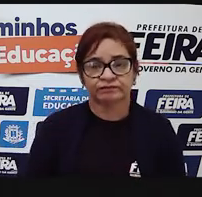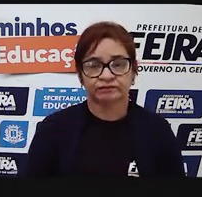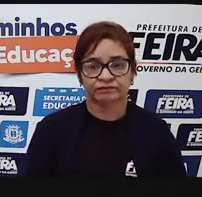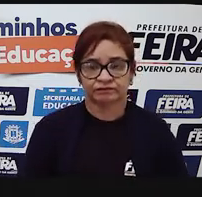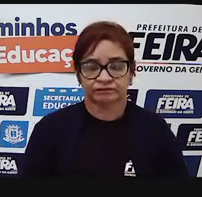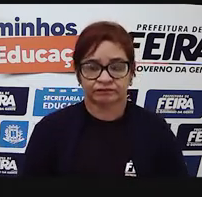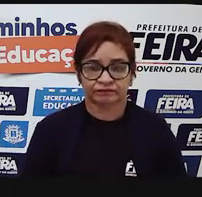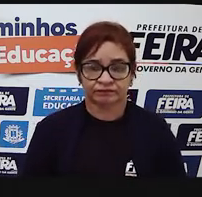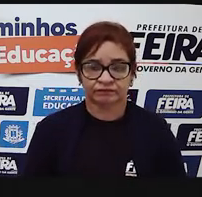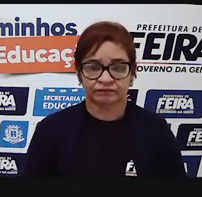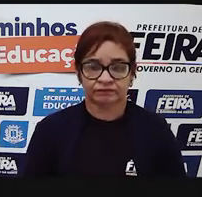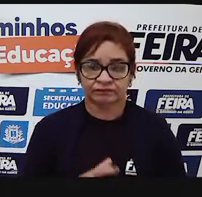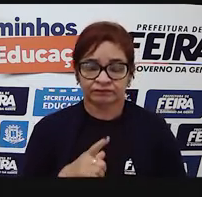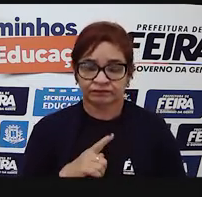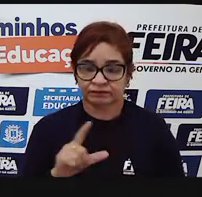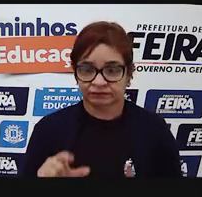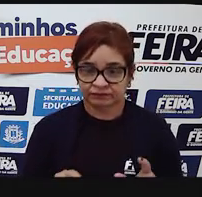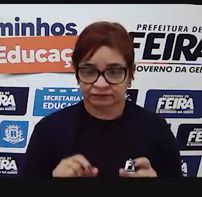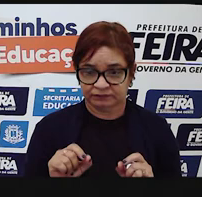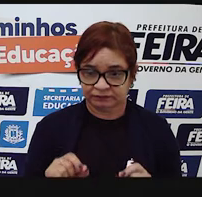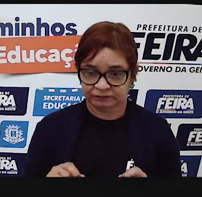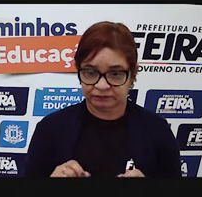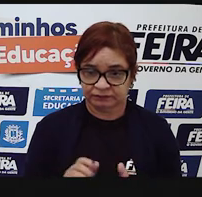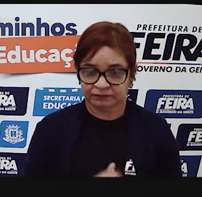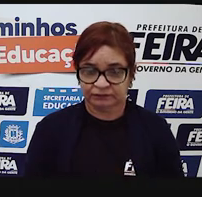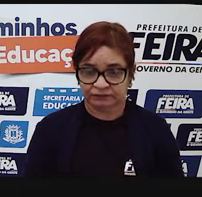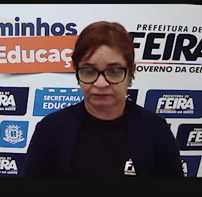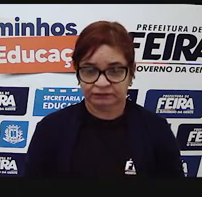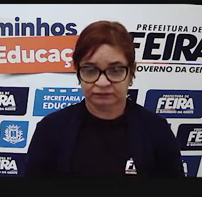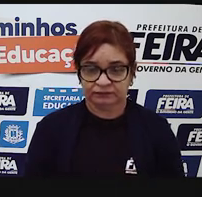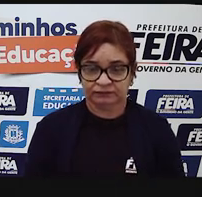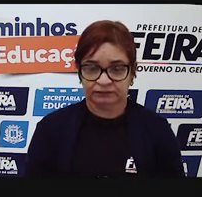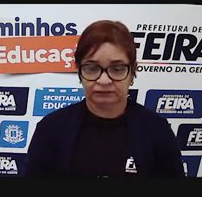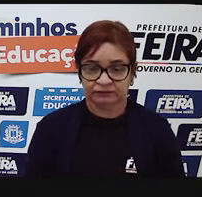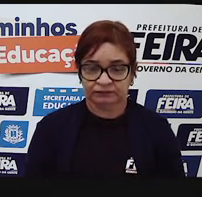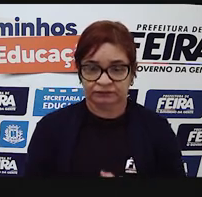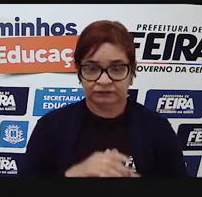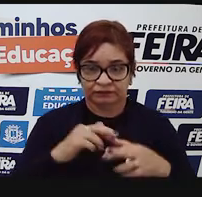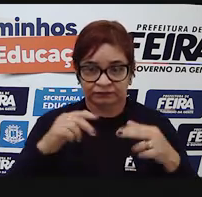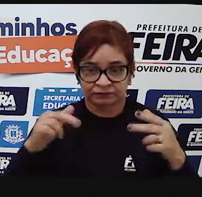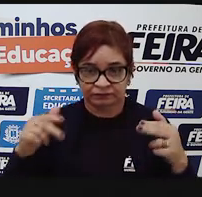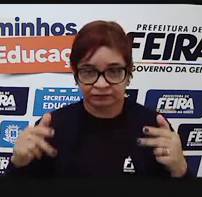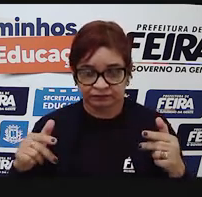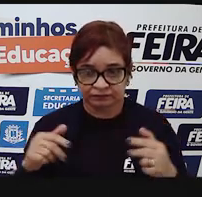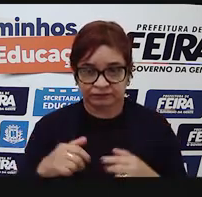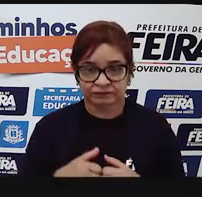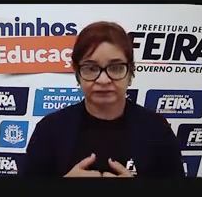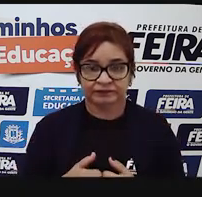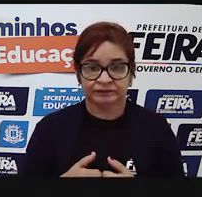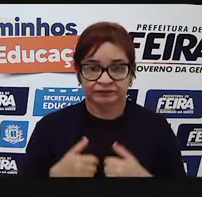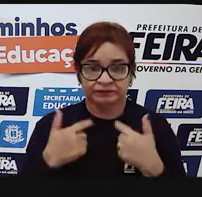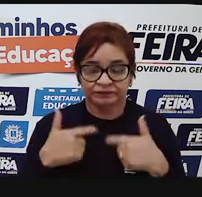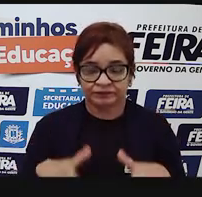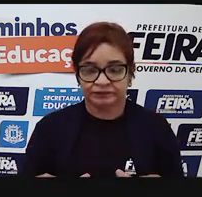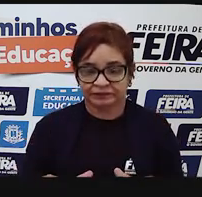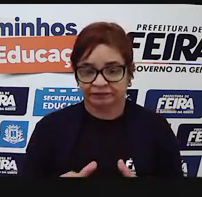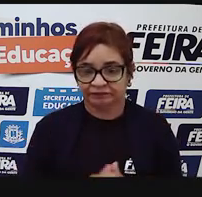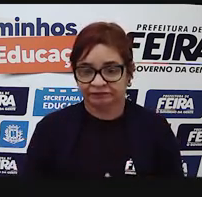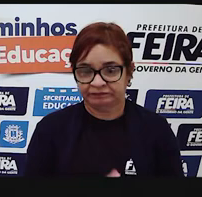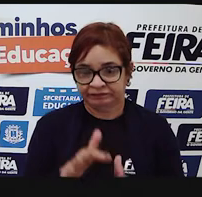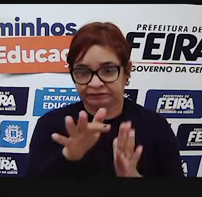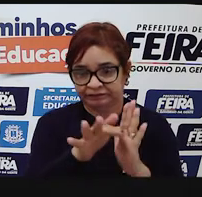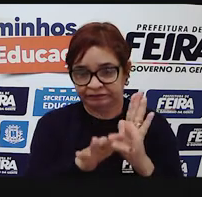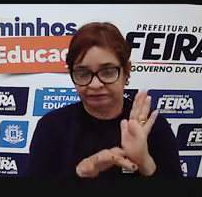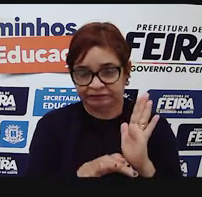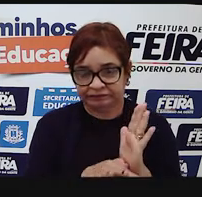nós utilizamos tipos variados de linguagem. O texto,